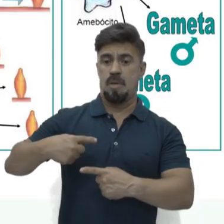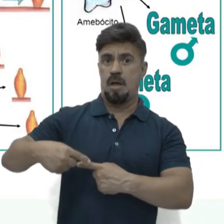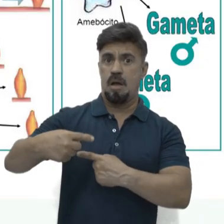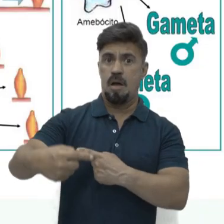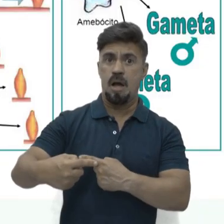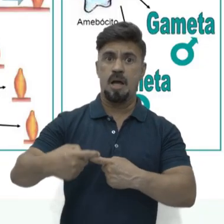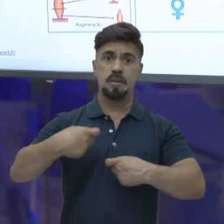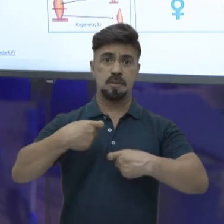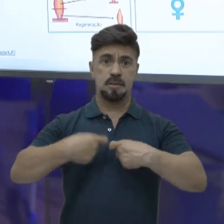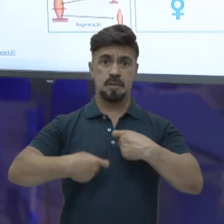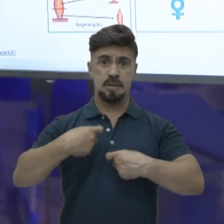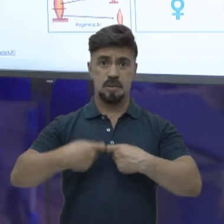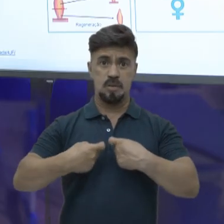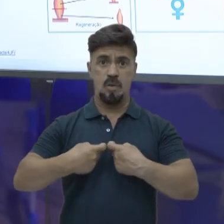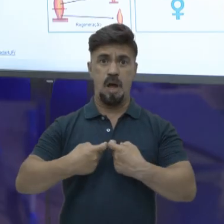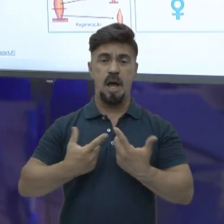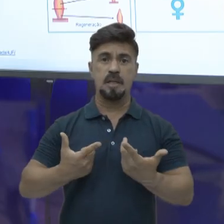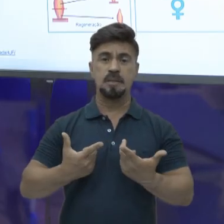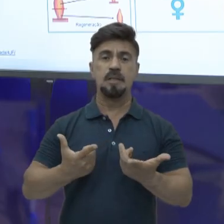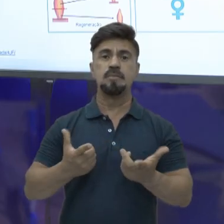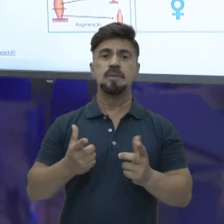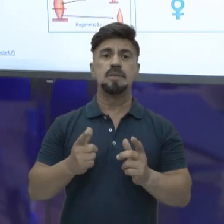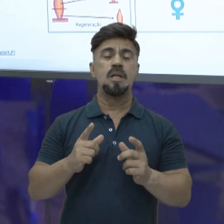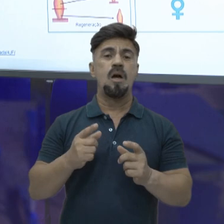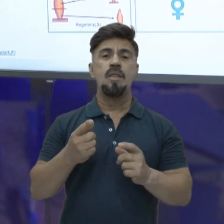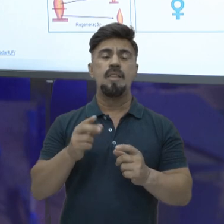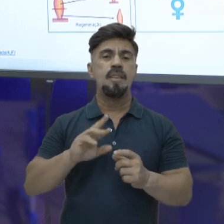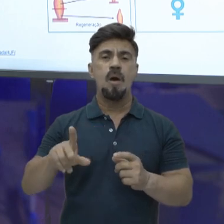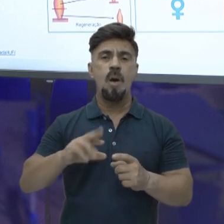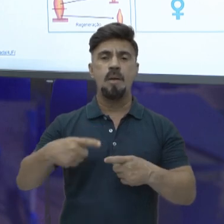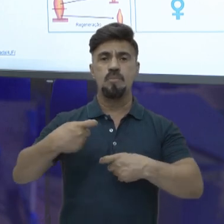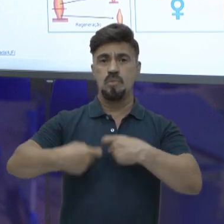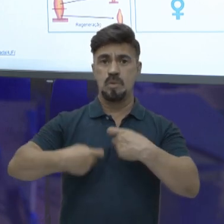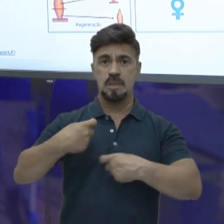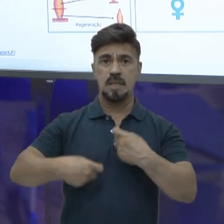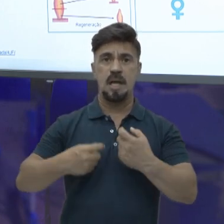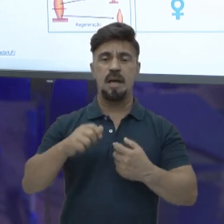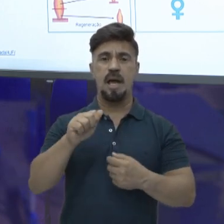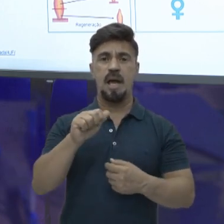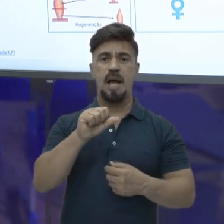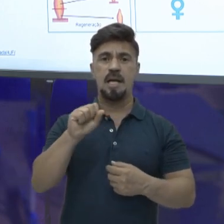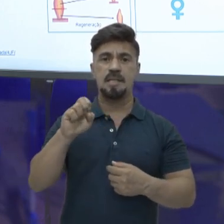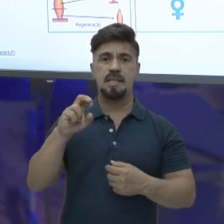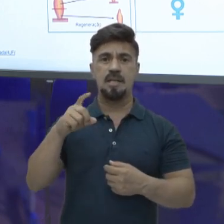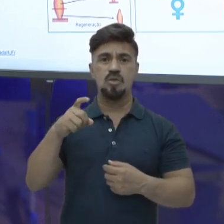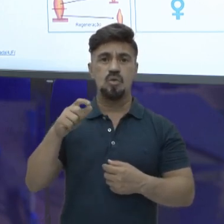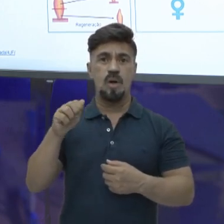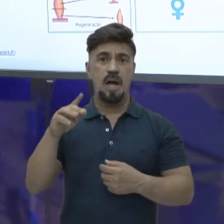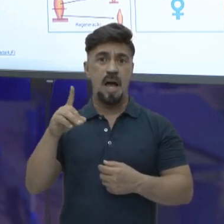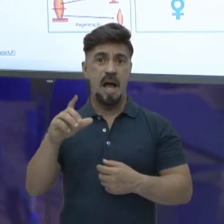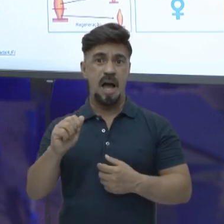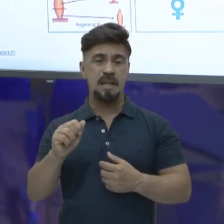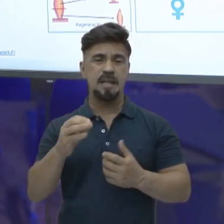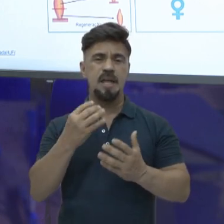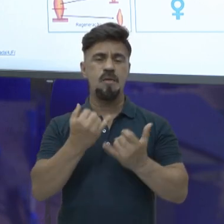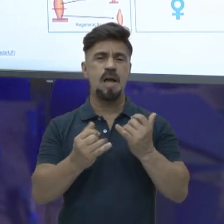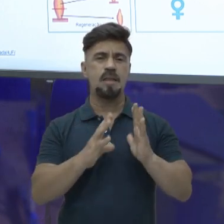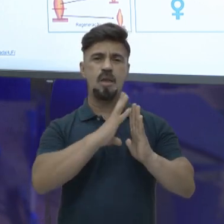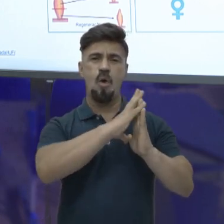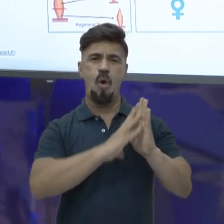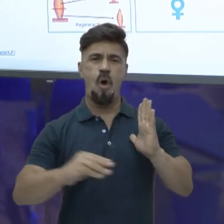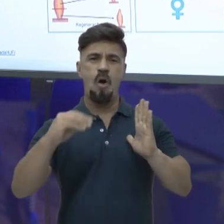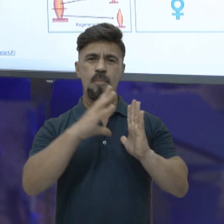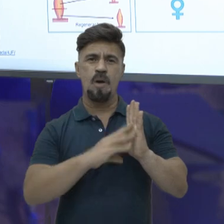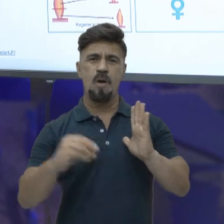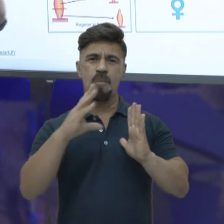assexuada em que ela não ocorre por sexo, então é como se você fizesse uma cópia de você mesmo, como se você estivesse